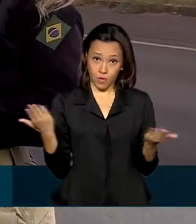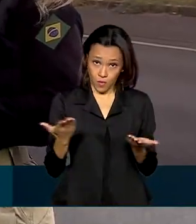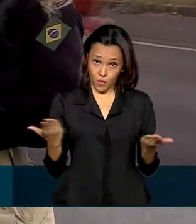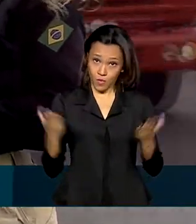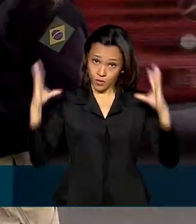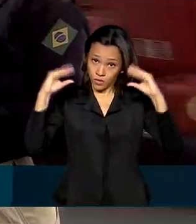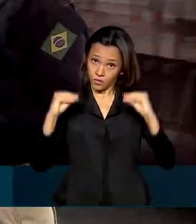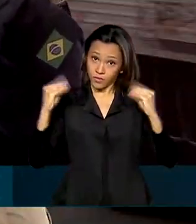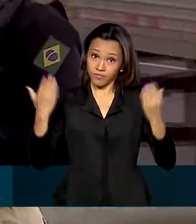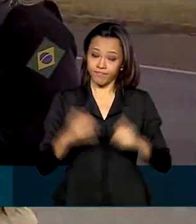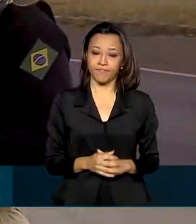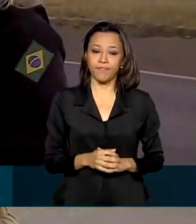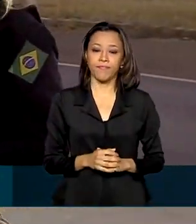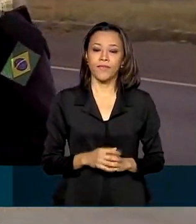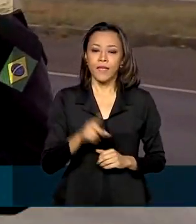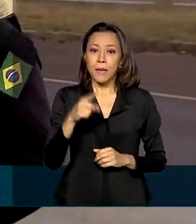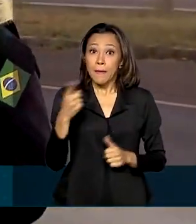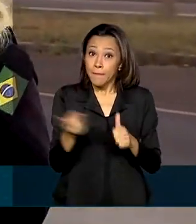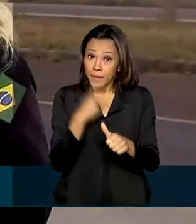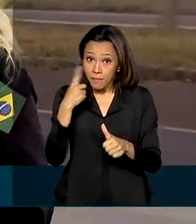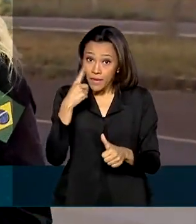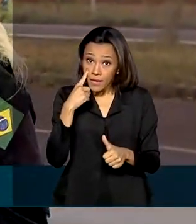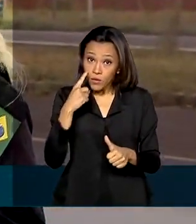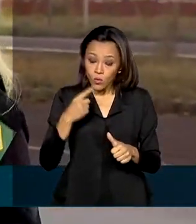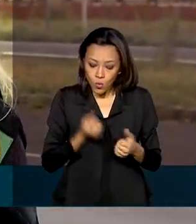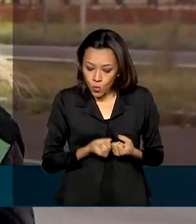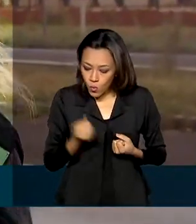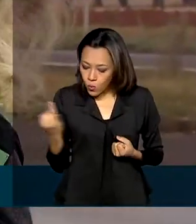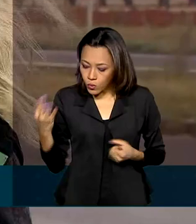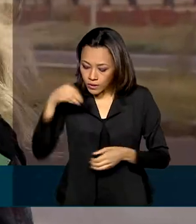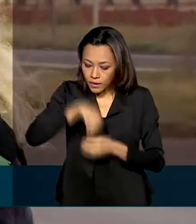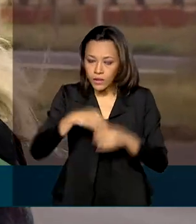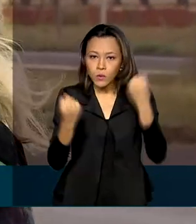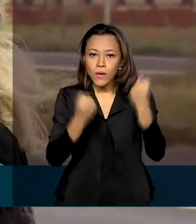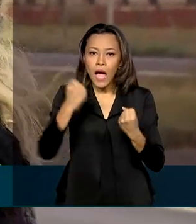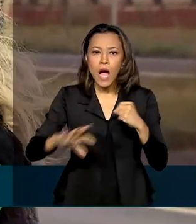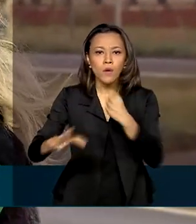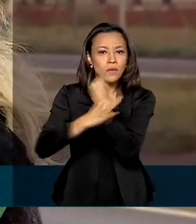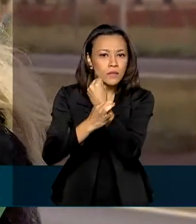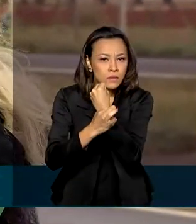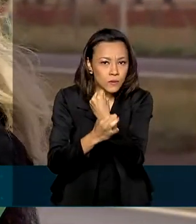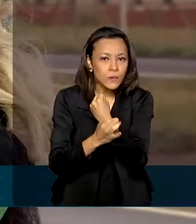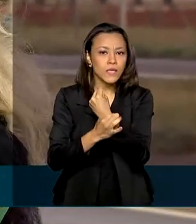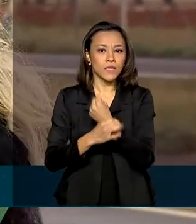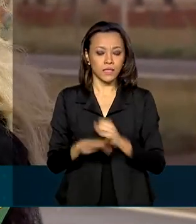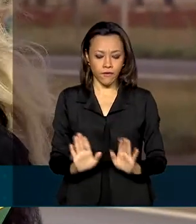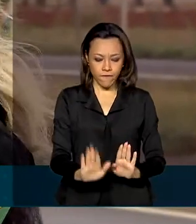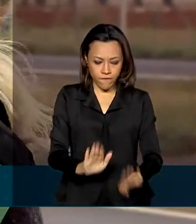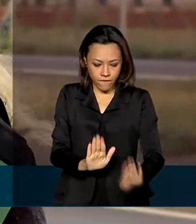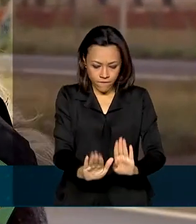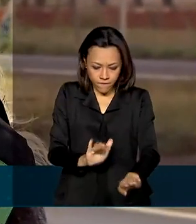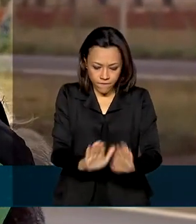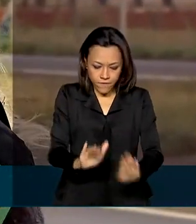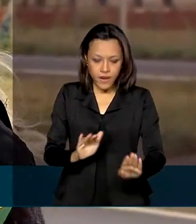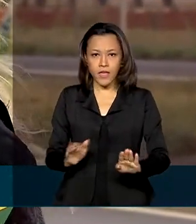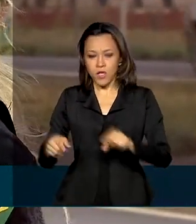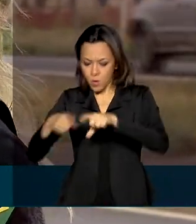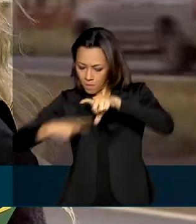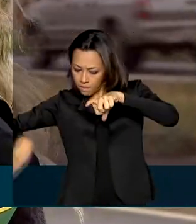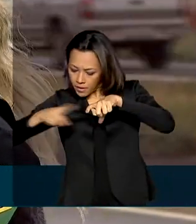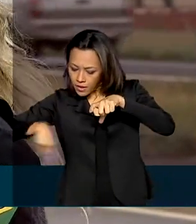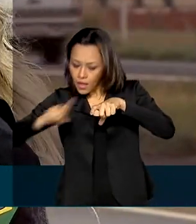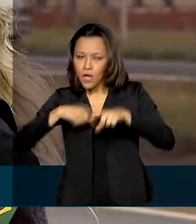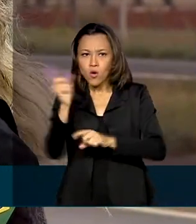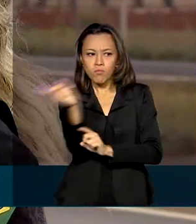dia? Primeiro verificar os itens de segurança, né, sistema de segurança de freios, de pneus, limpador do para